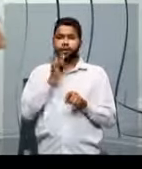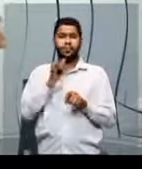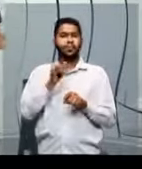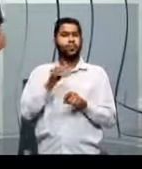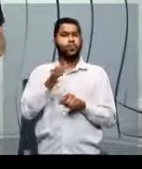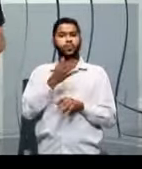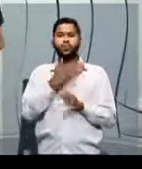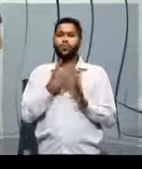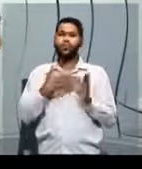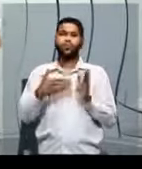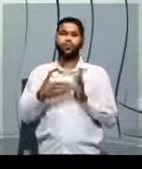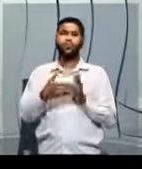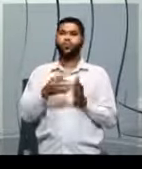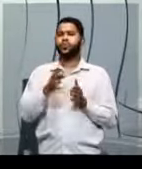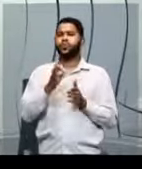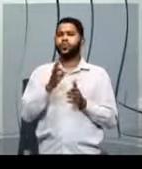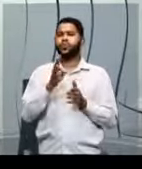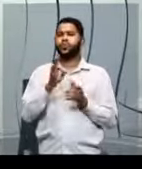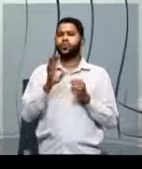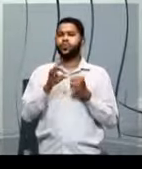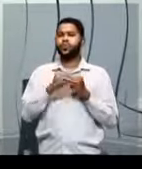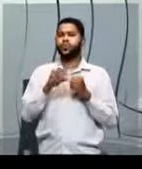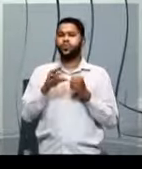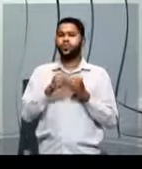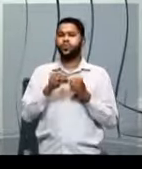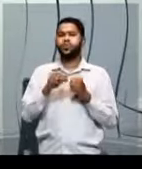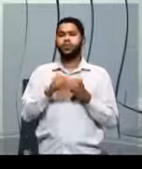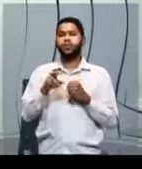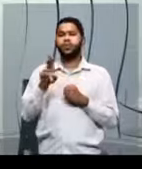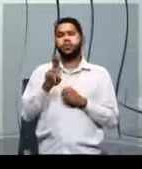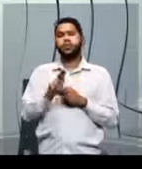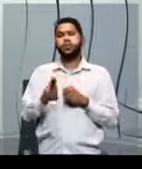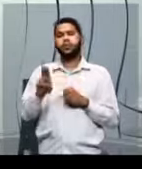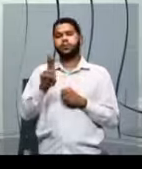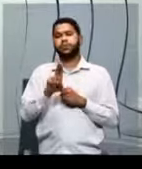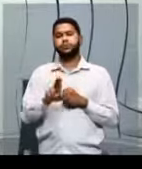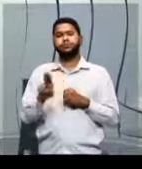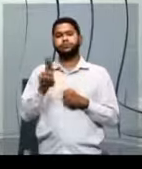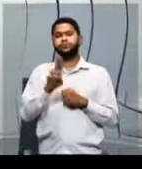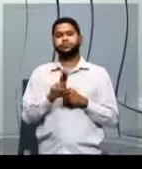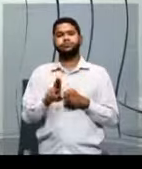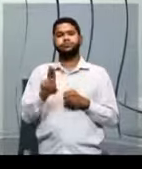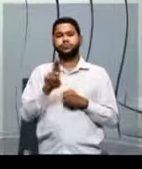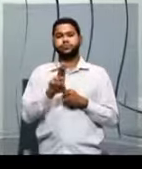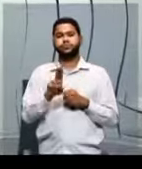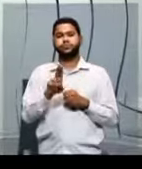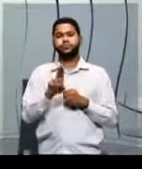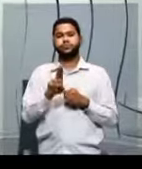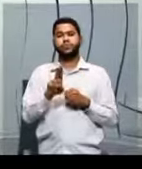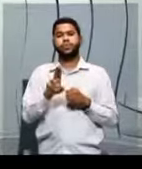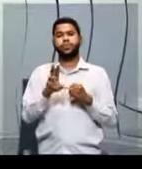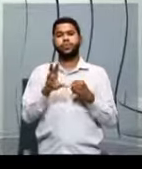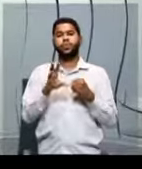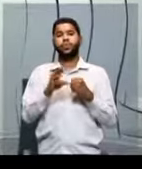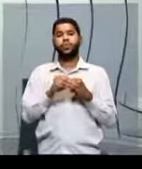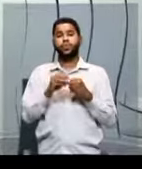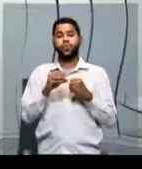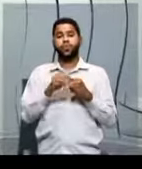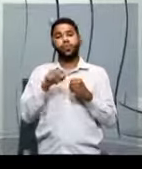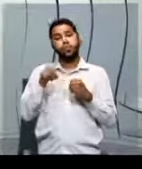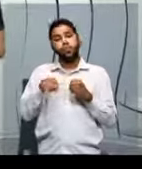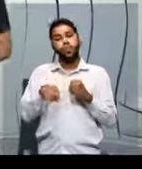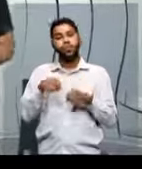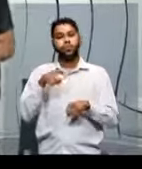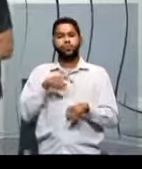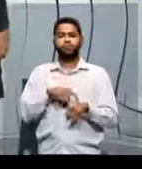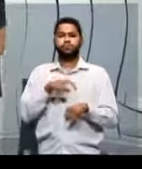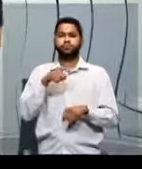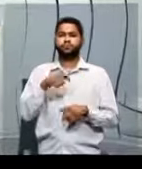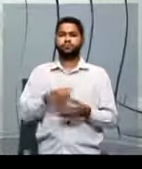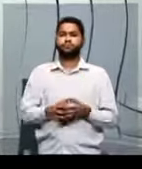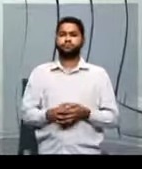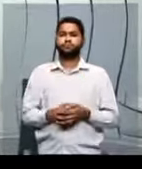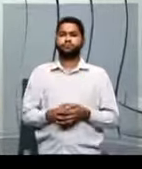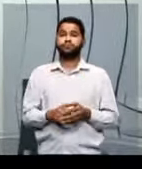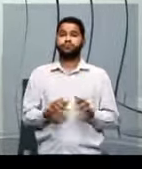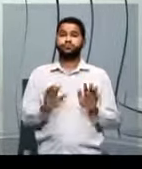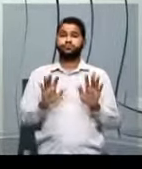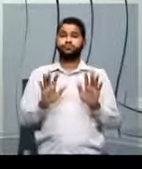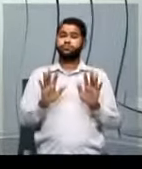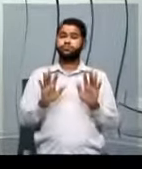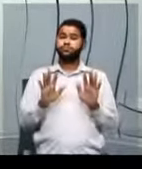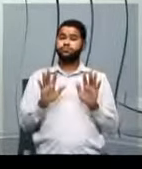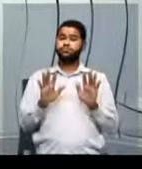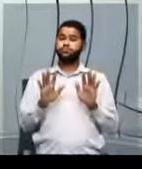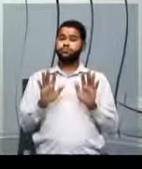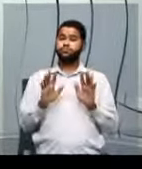conhecimento contábil que ele tem e vai aplicar esse conhecimento contábil ali, naquele momento. Mas veja só,